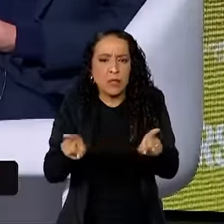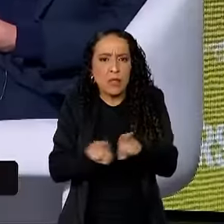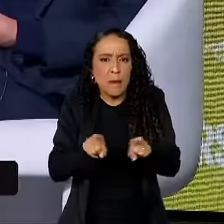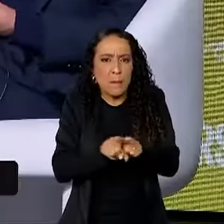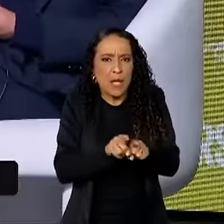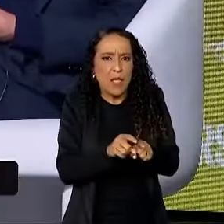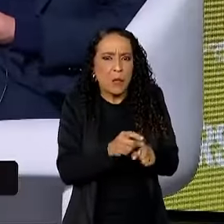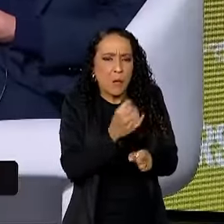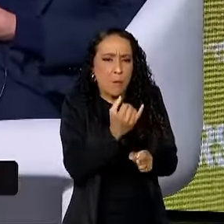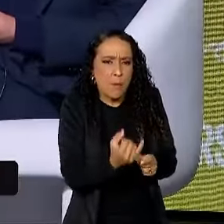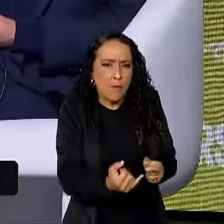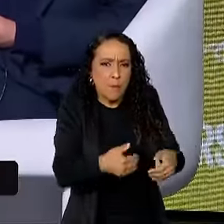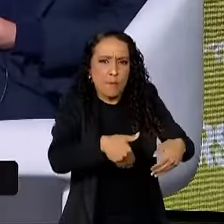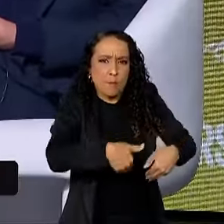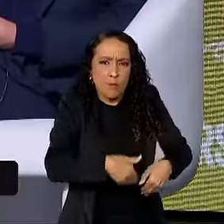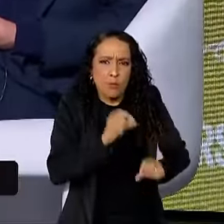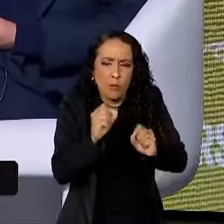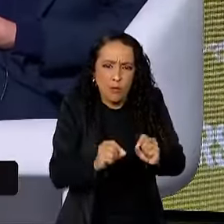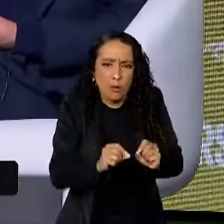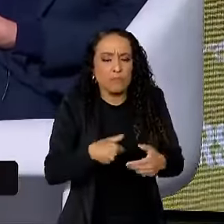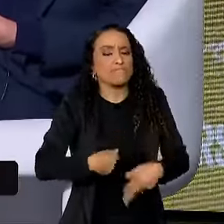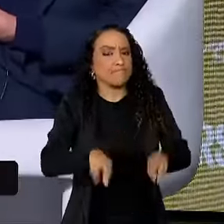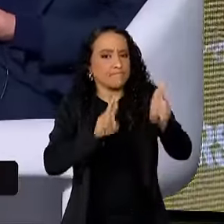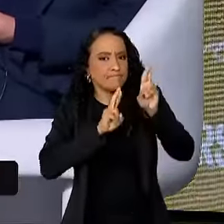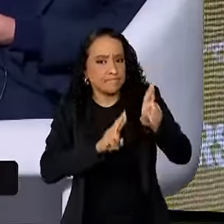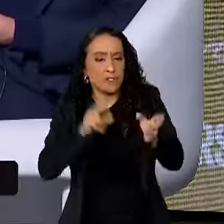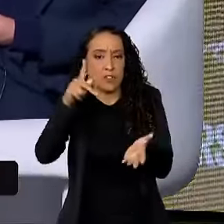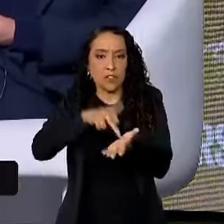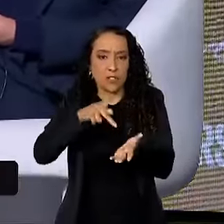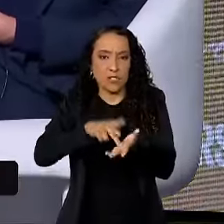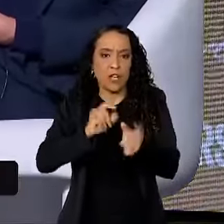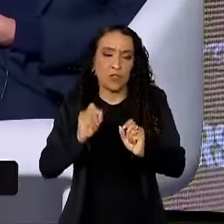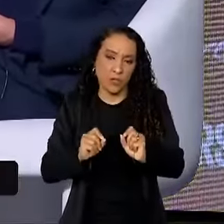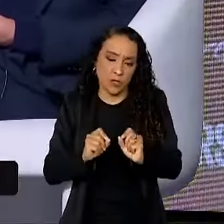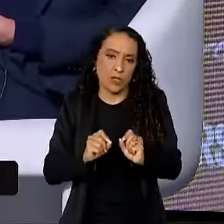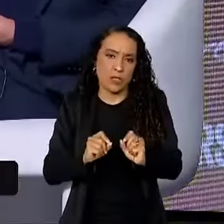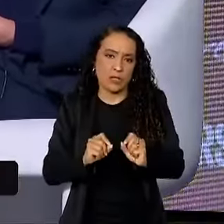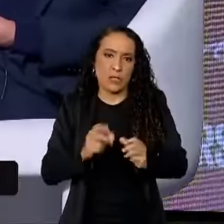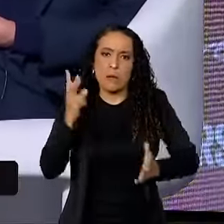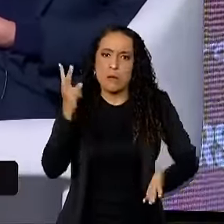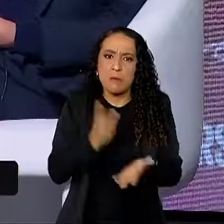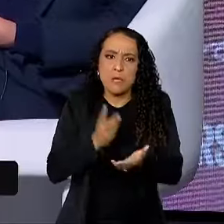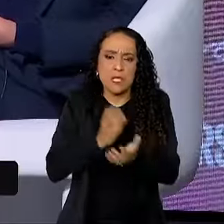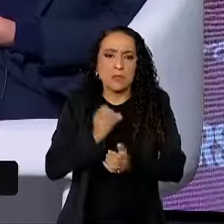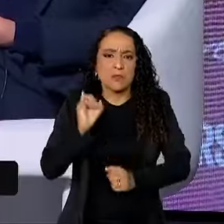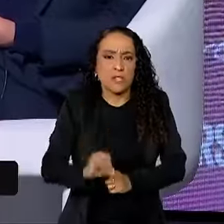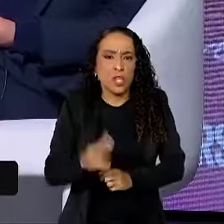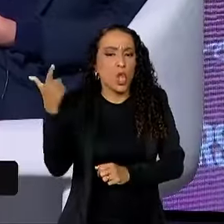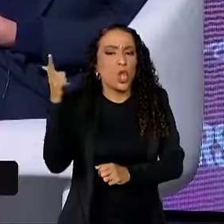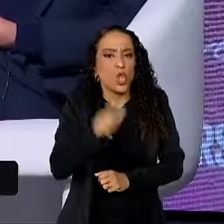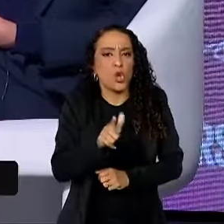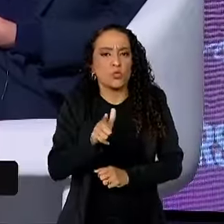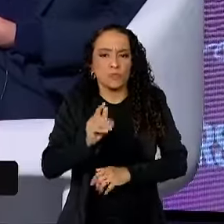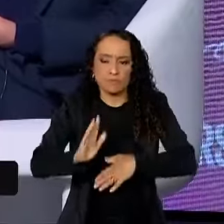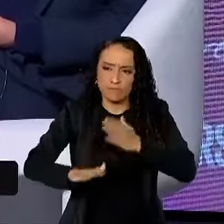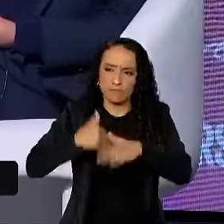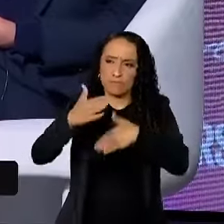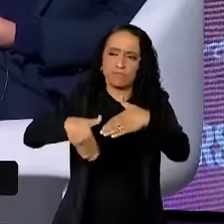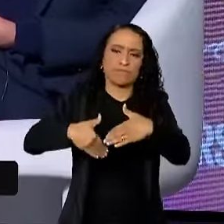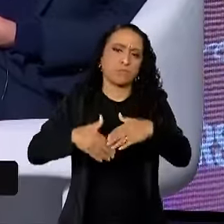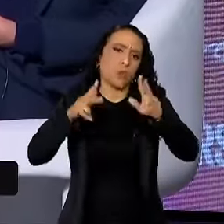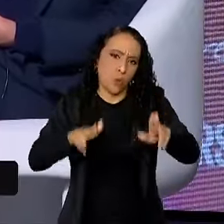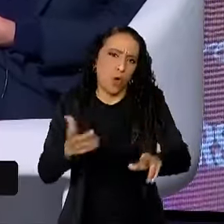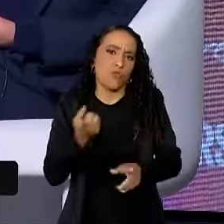Então, eu espero que, mesmo se a gente não puder crescer o quanto que a gente quiser,